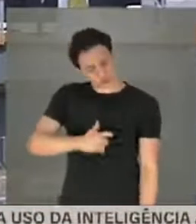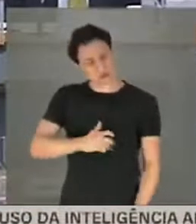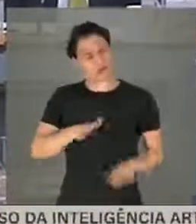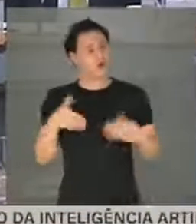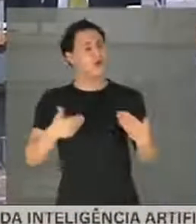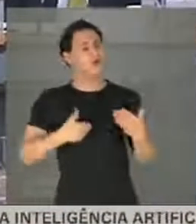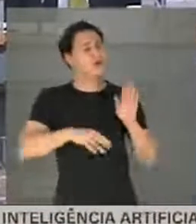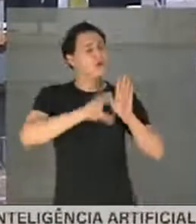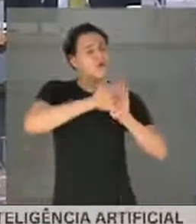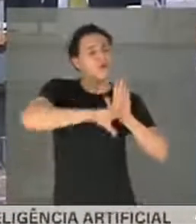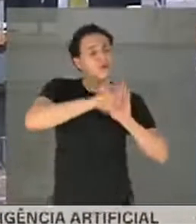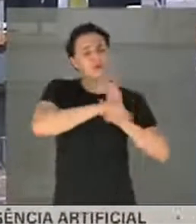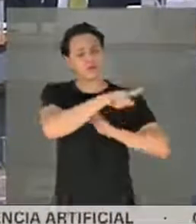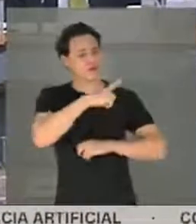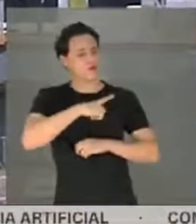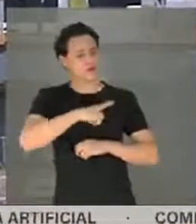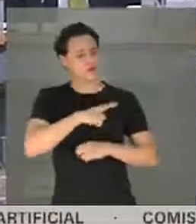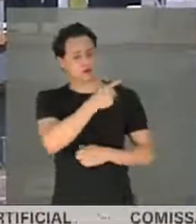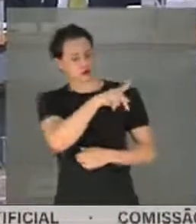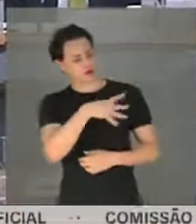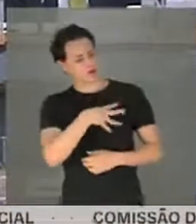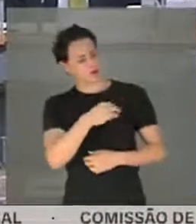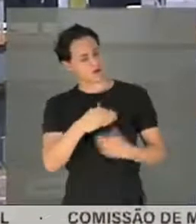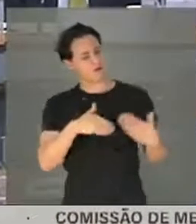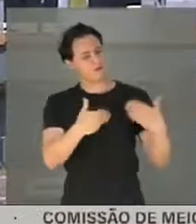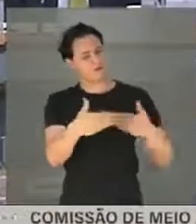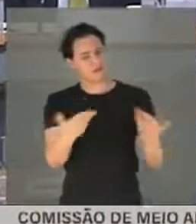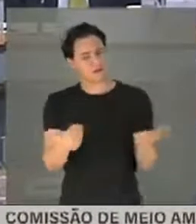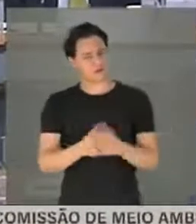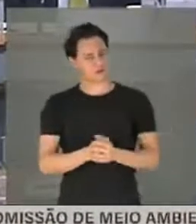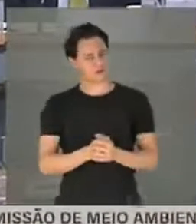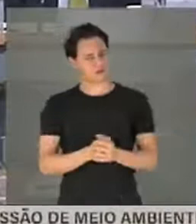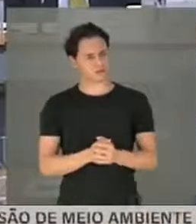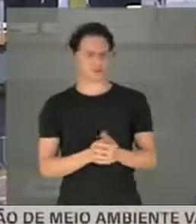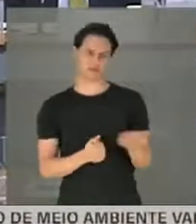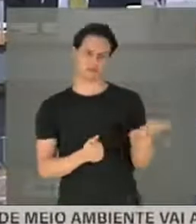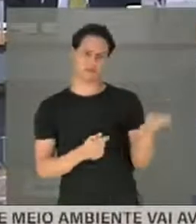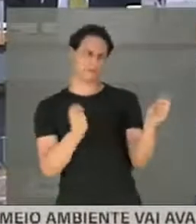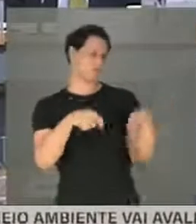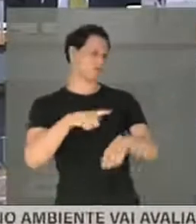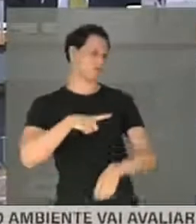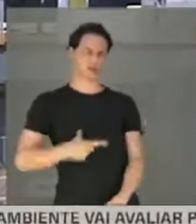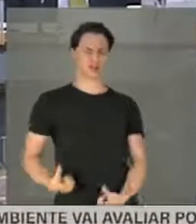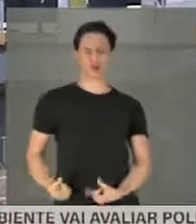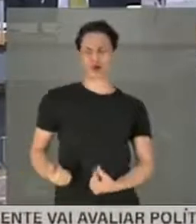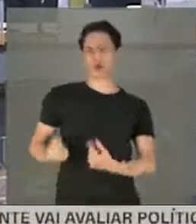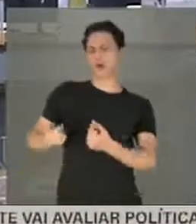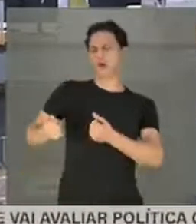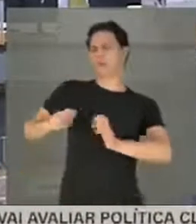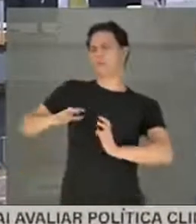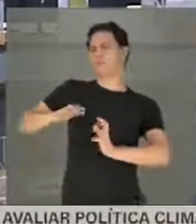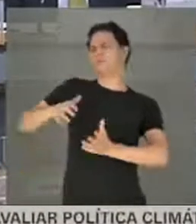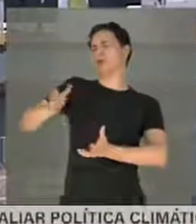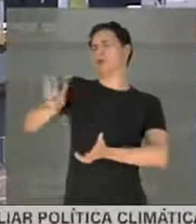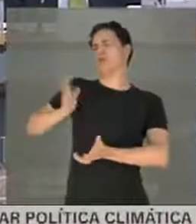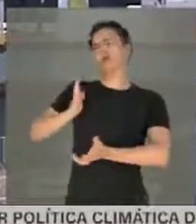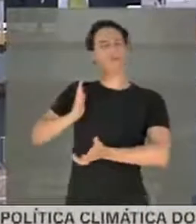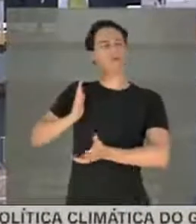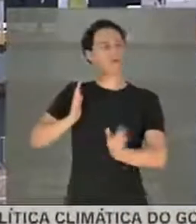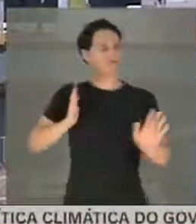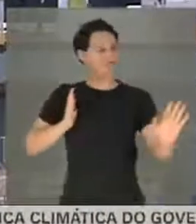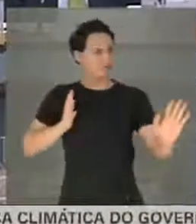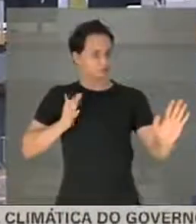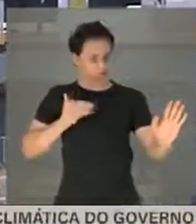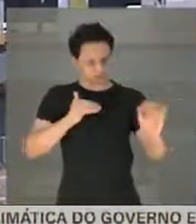Qual a imagem que o senhor vai deixar para os seus filhos? O senhor pode ter todo o dinheiro do mundo. Eu tenho a minha vida